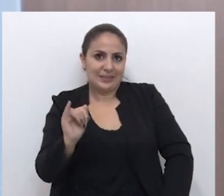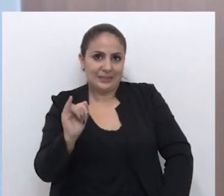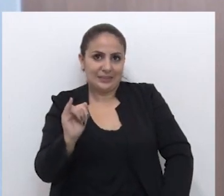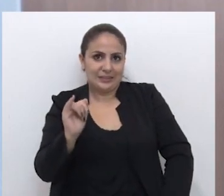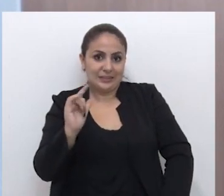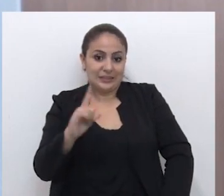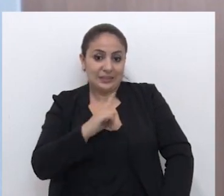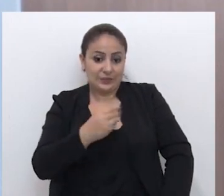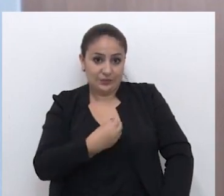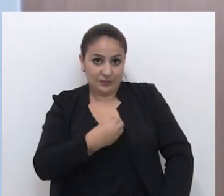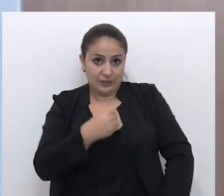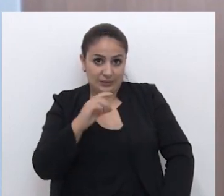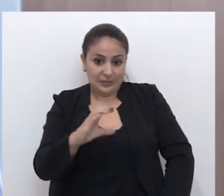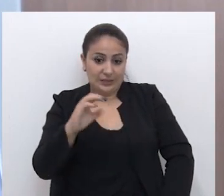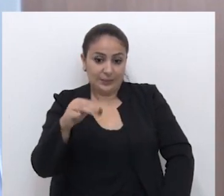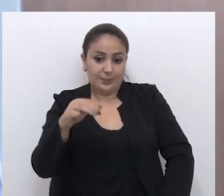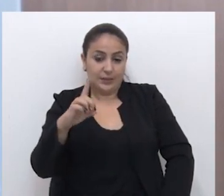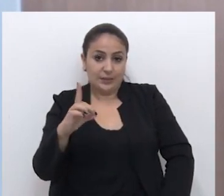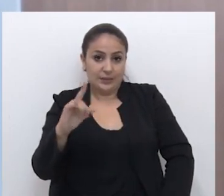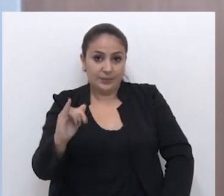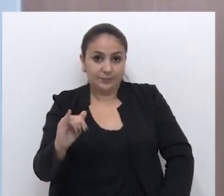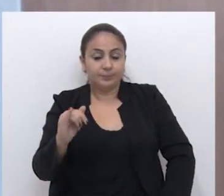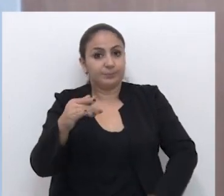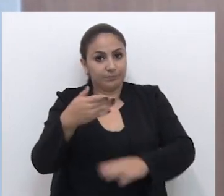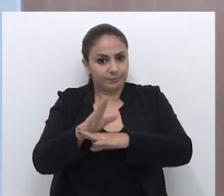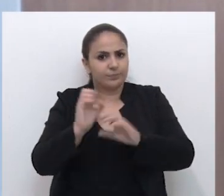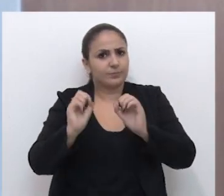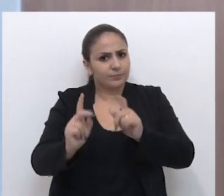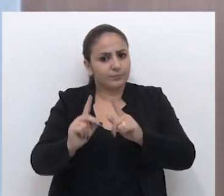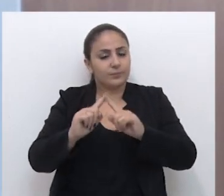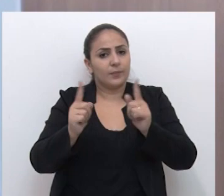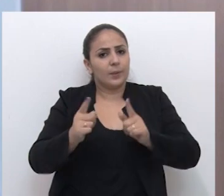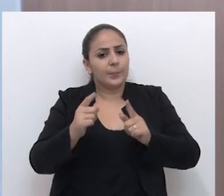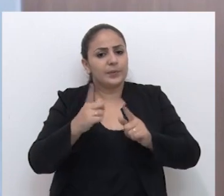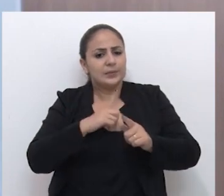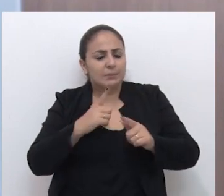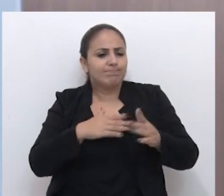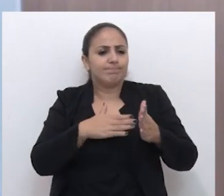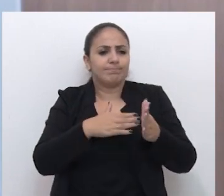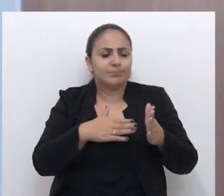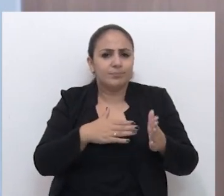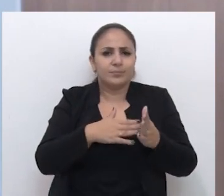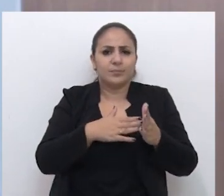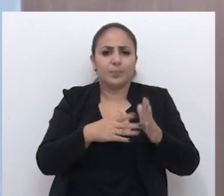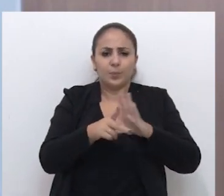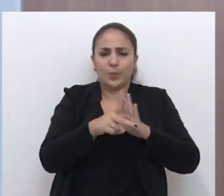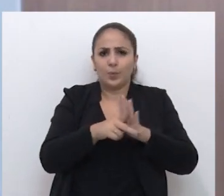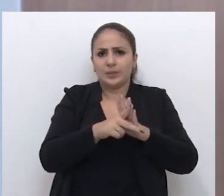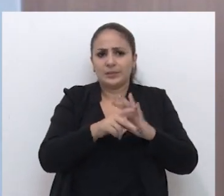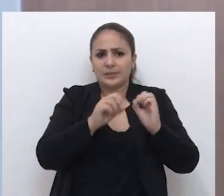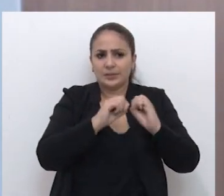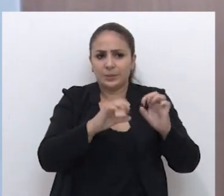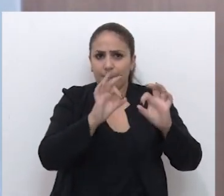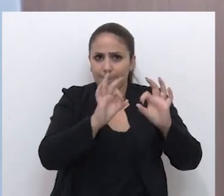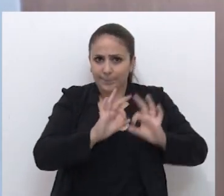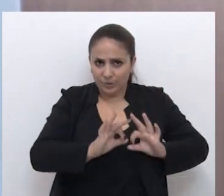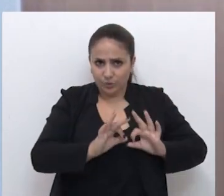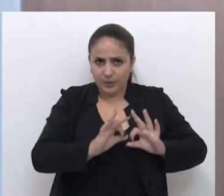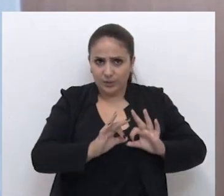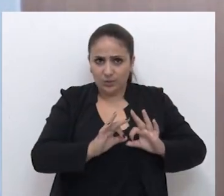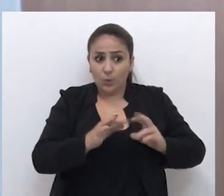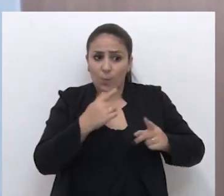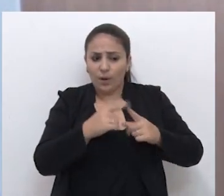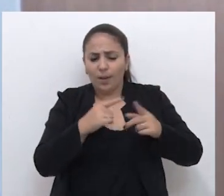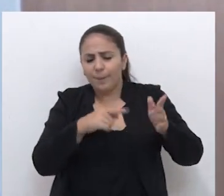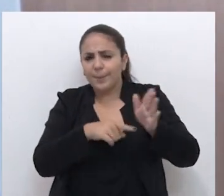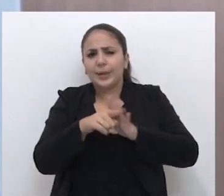que ou se passou pelo CMDI, sim, passou pelo CMDI, foi aprovado. Mas há umas ressalvas por parte da própria secretária de planejamento,